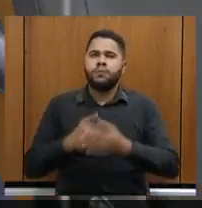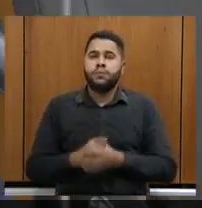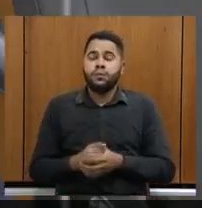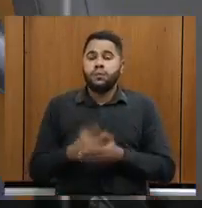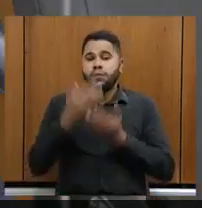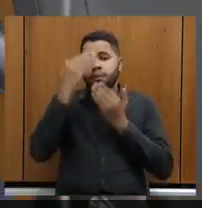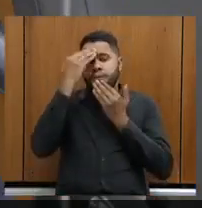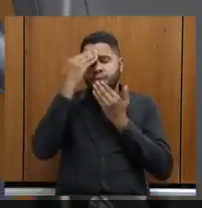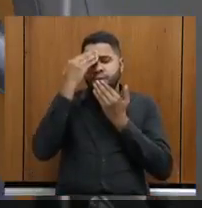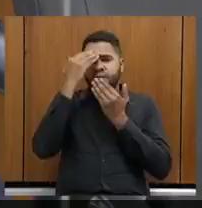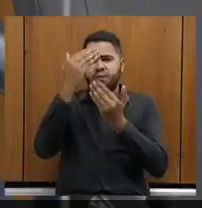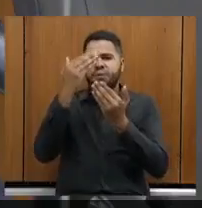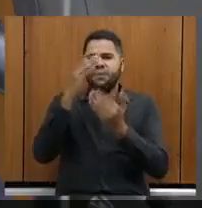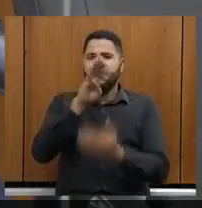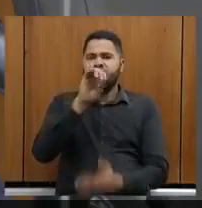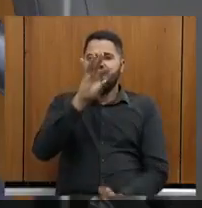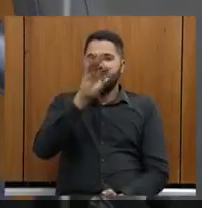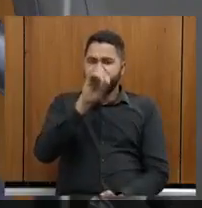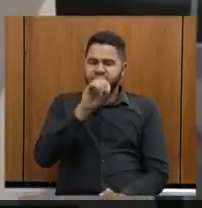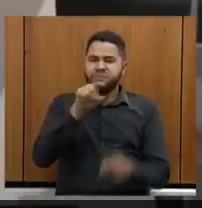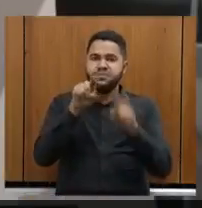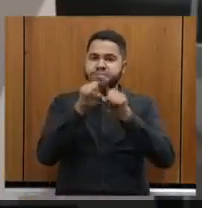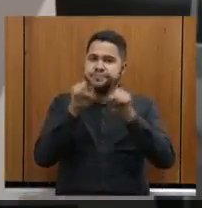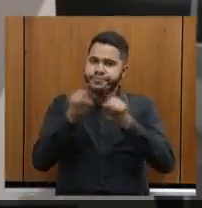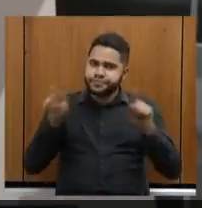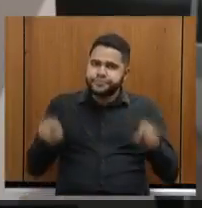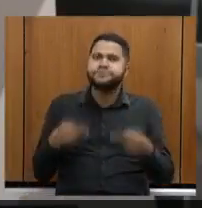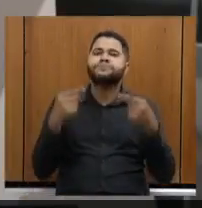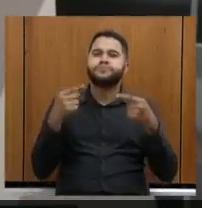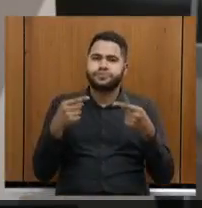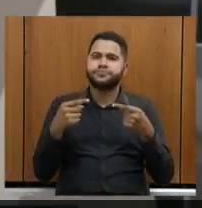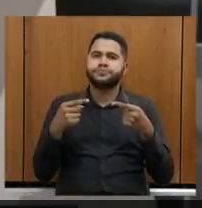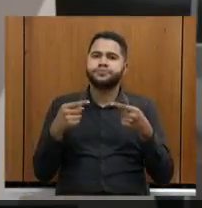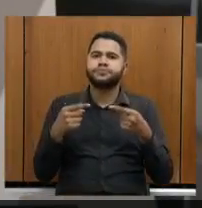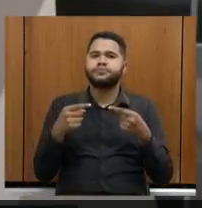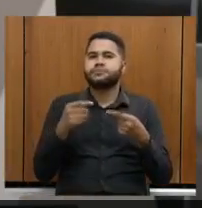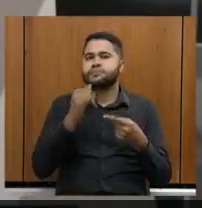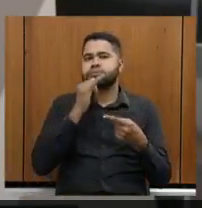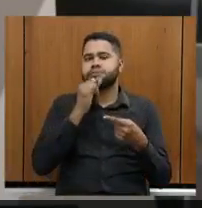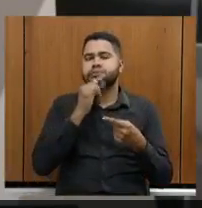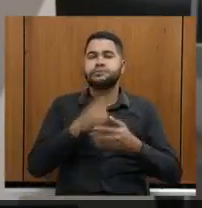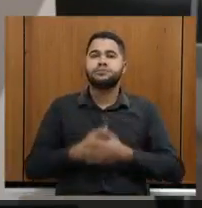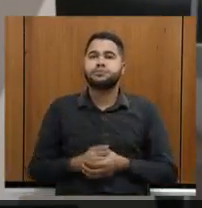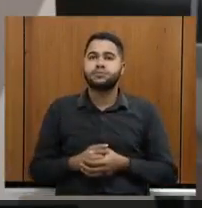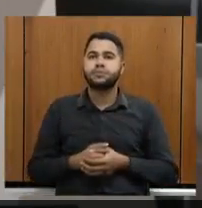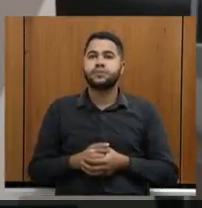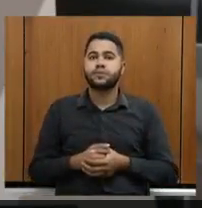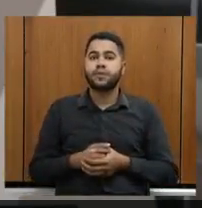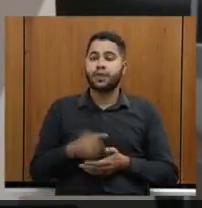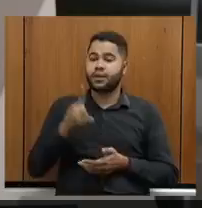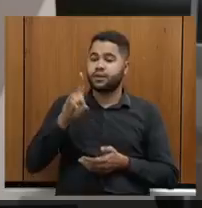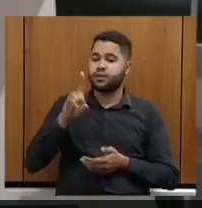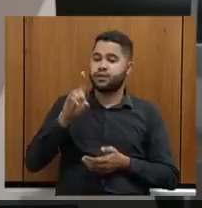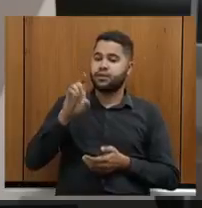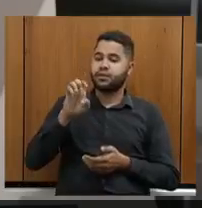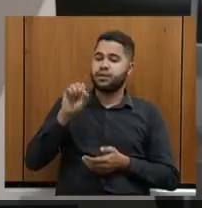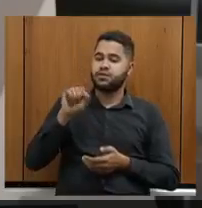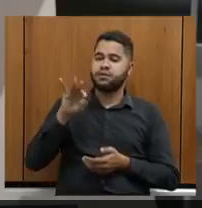Muito obrigado, deputado Bosco. Temos desafios aí com o Decentra Cultura, mas nós